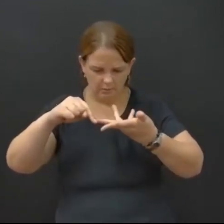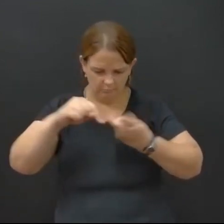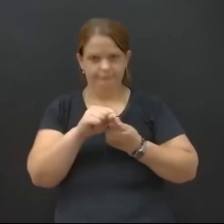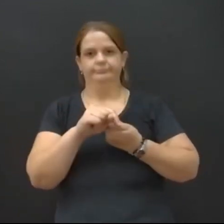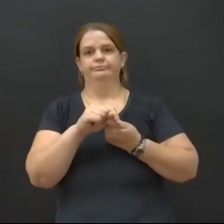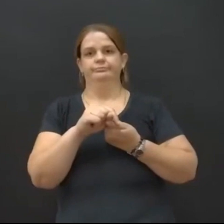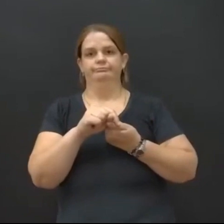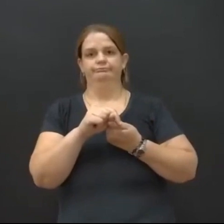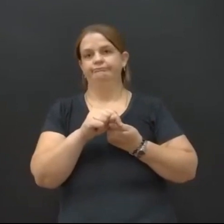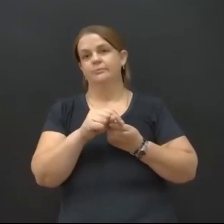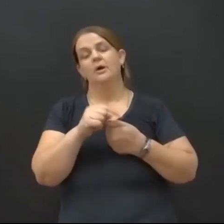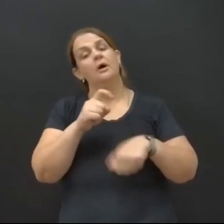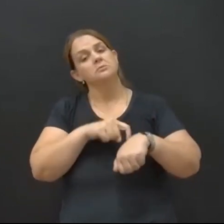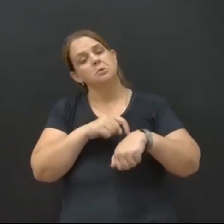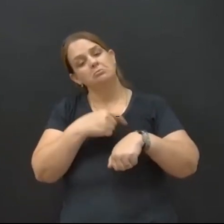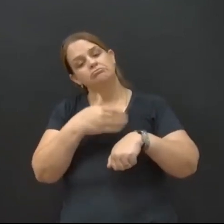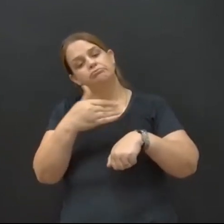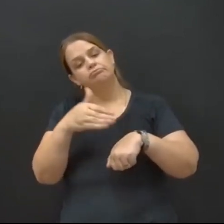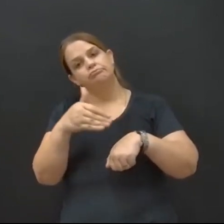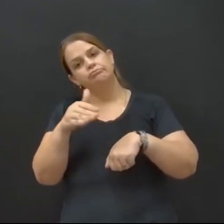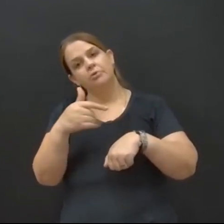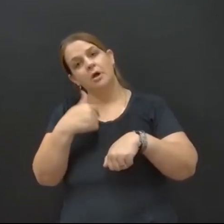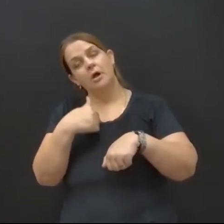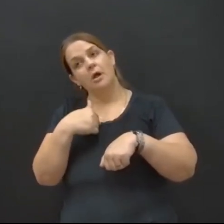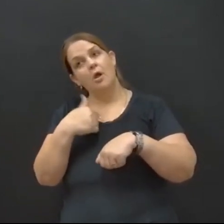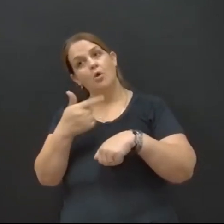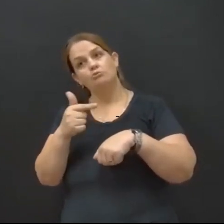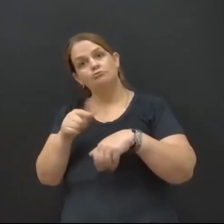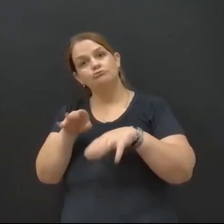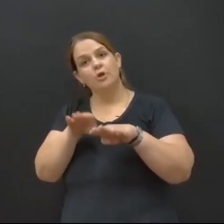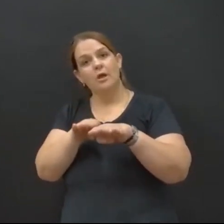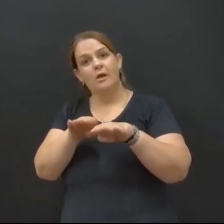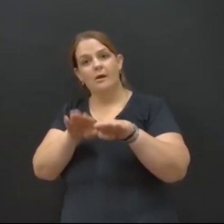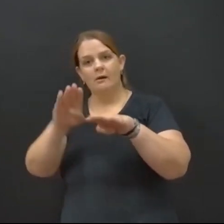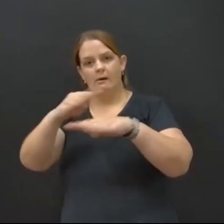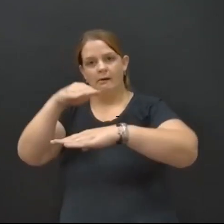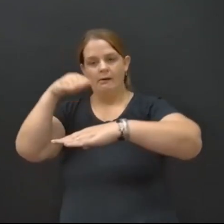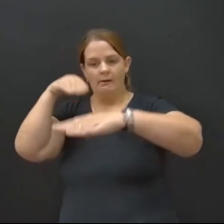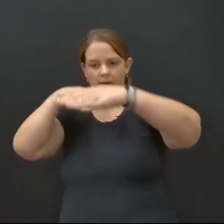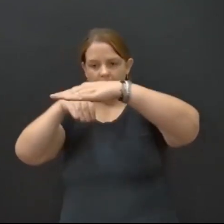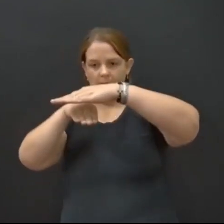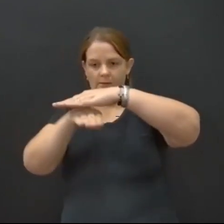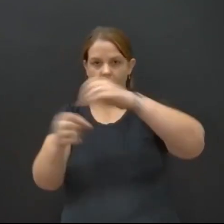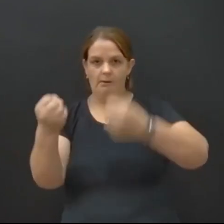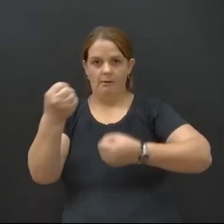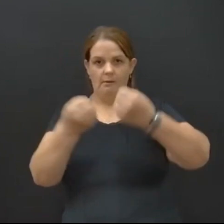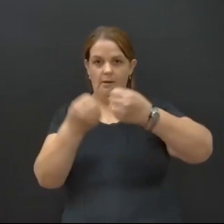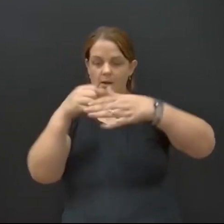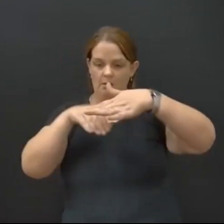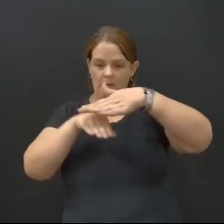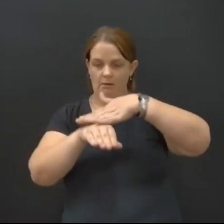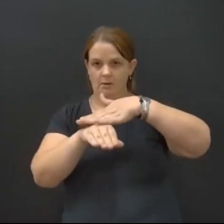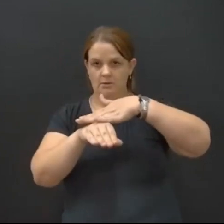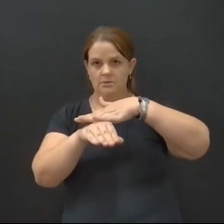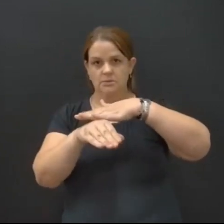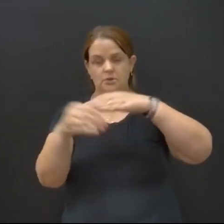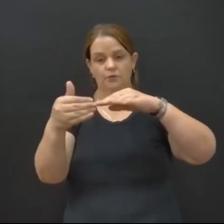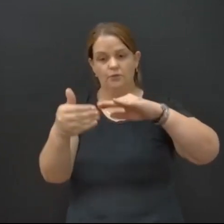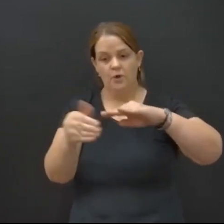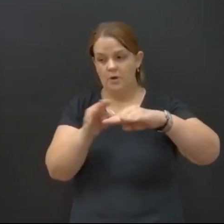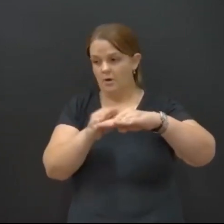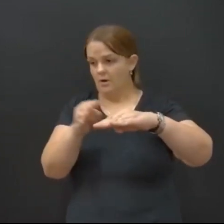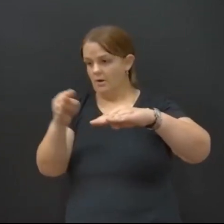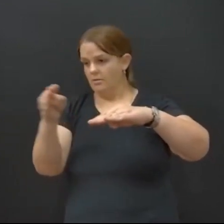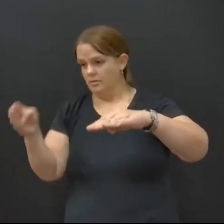outro. E foi passando o tempo, eu não tinha uma garagem, eu fiz, ela foi até o